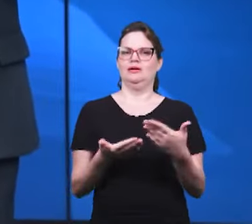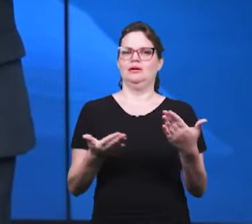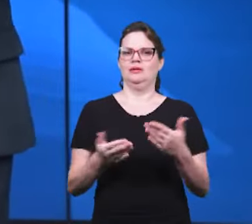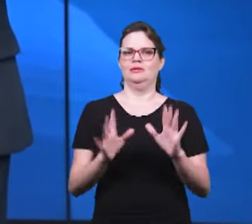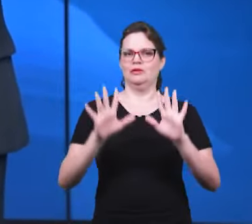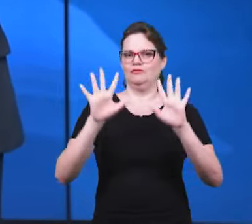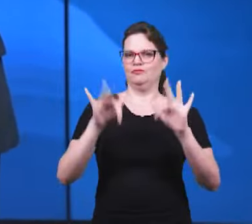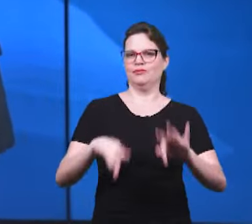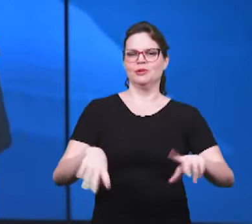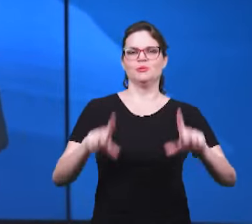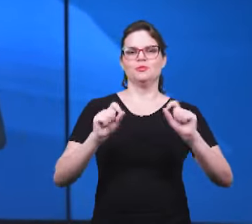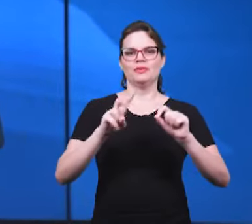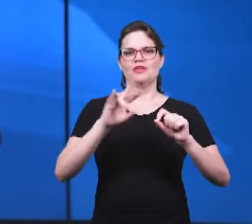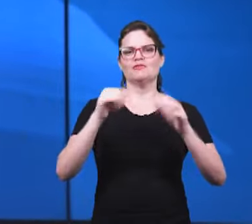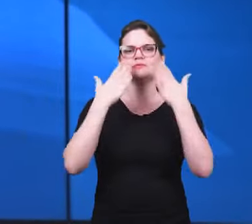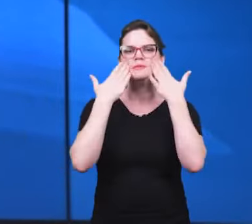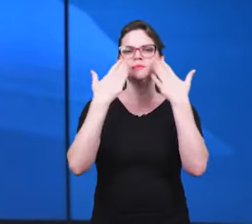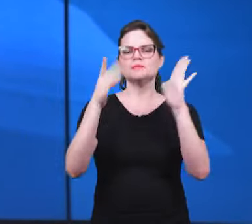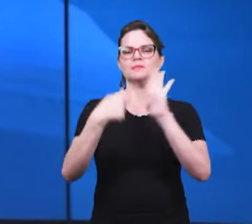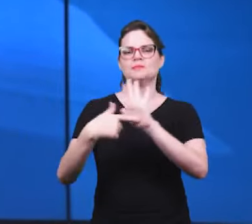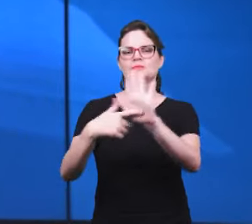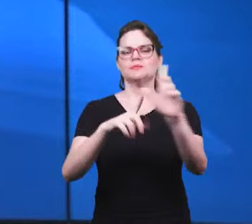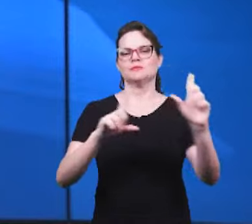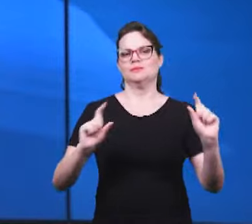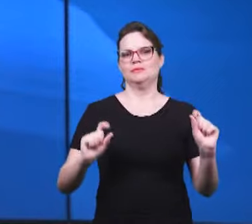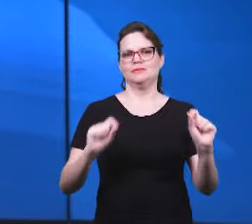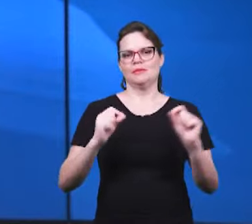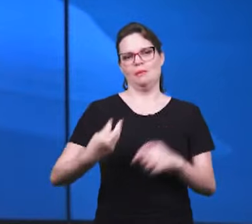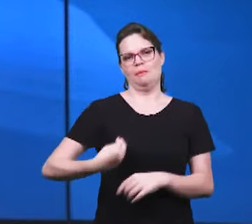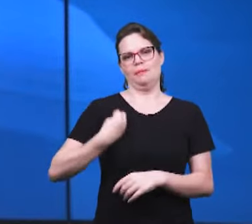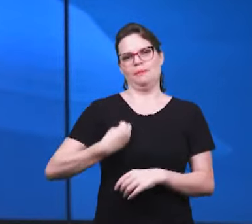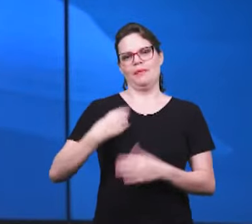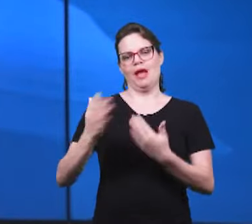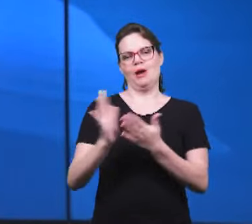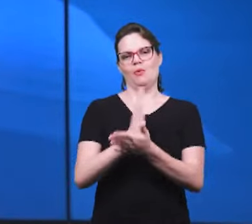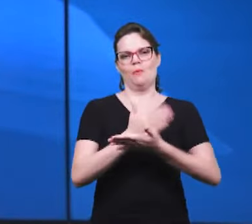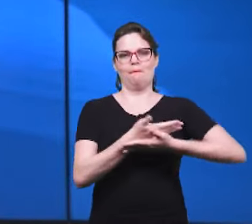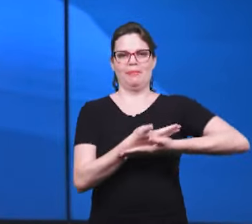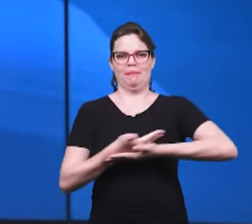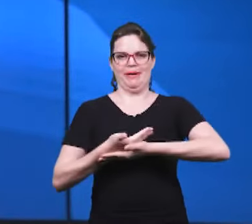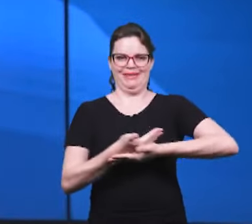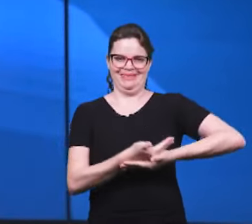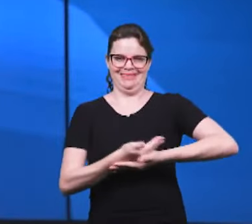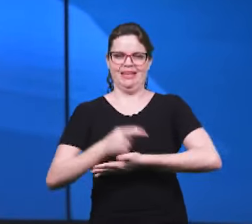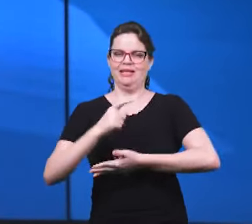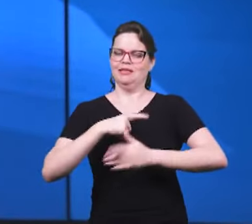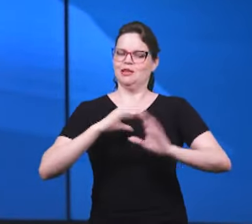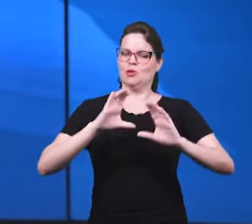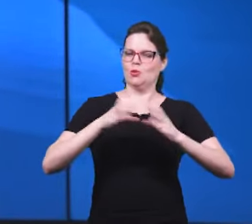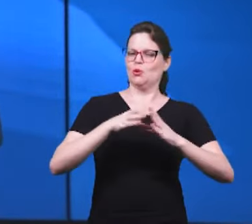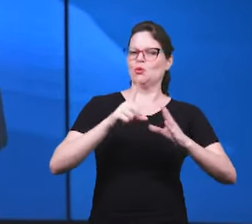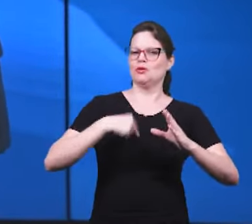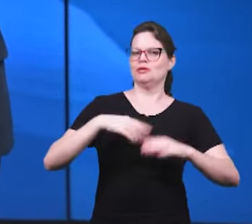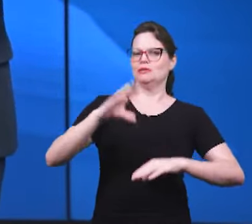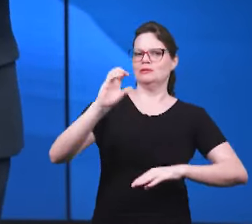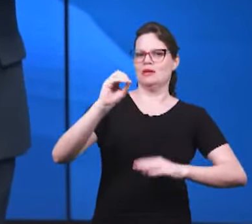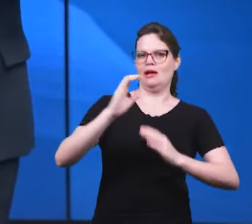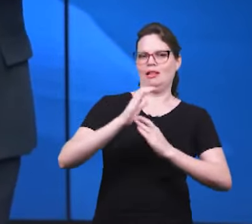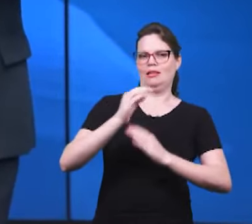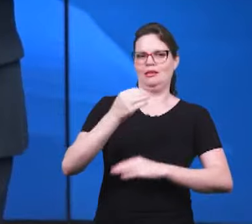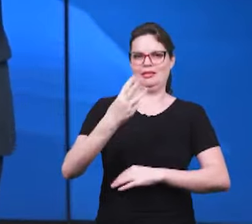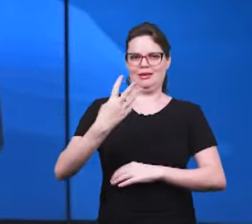parte final nós iremos apresentar aqui a participação de alguns bebês nossos nós temos uma classe chamada classe de